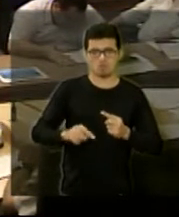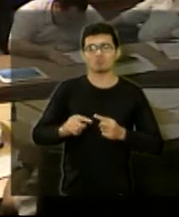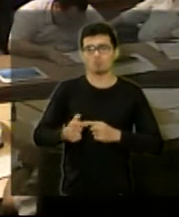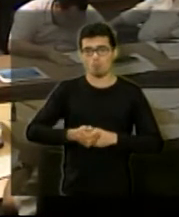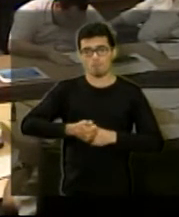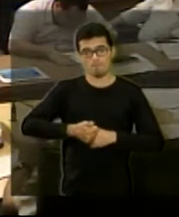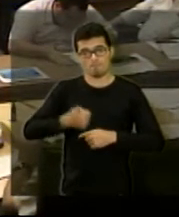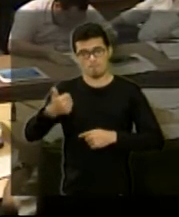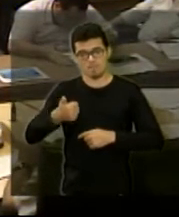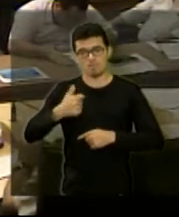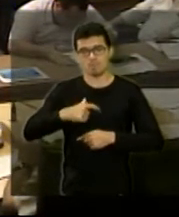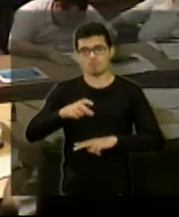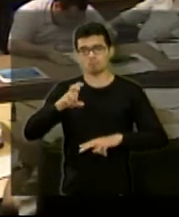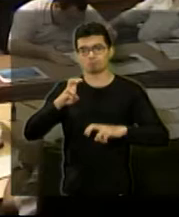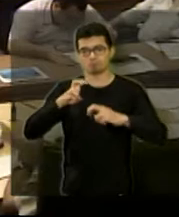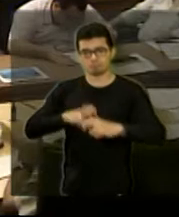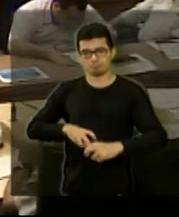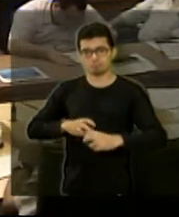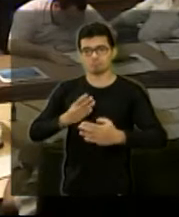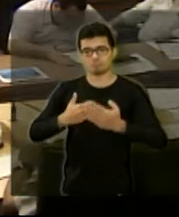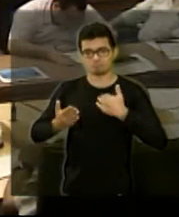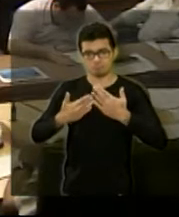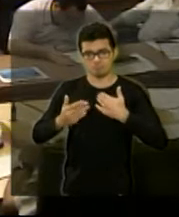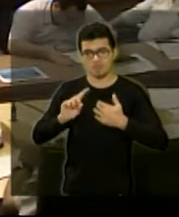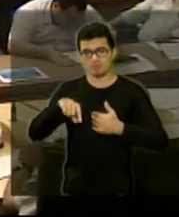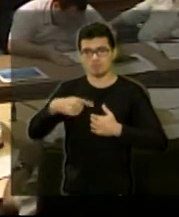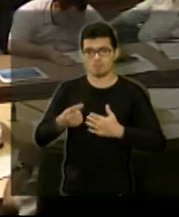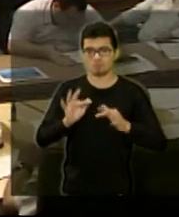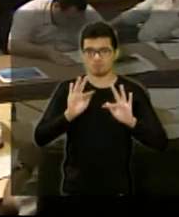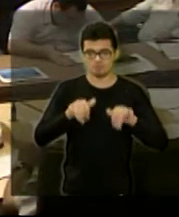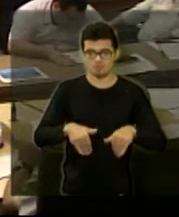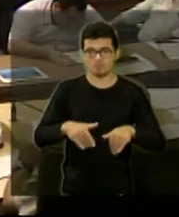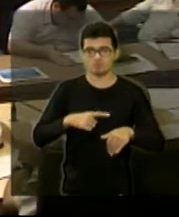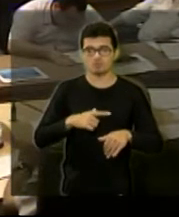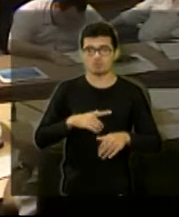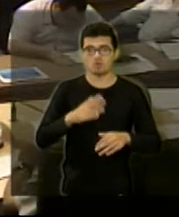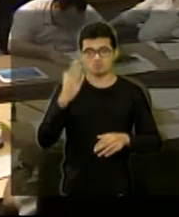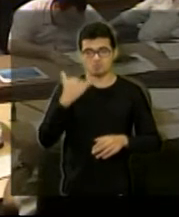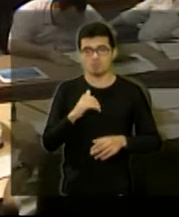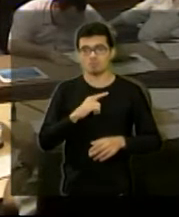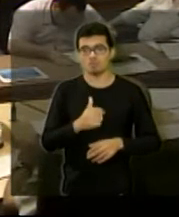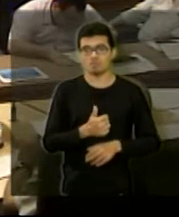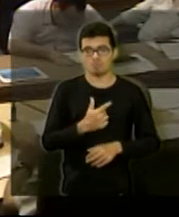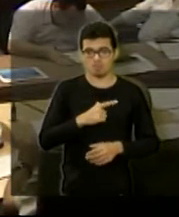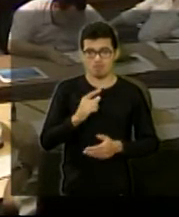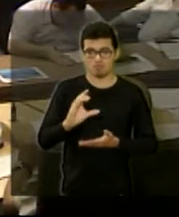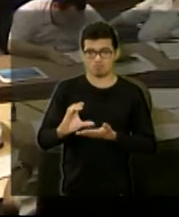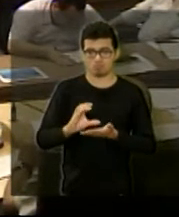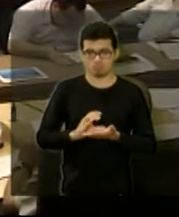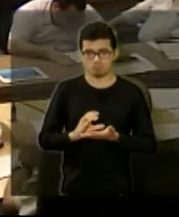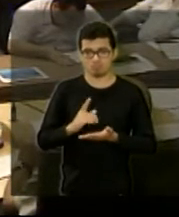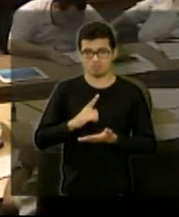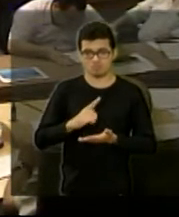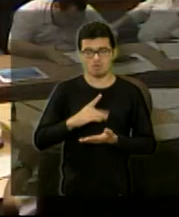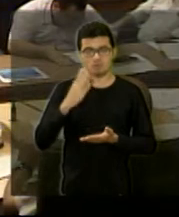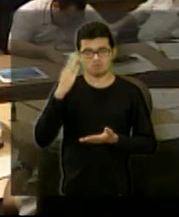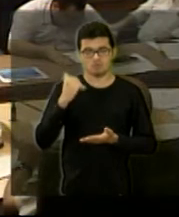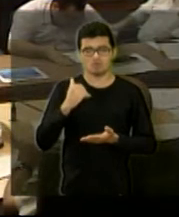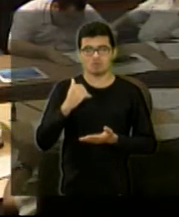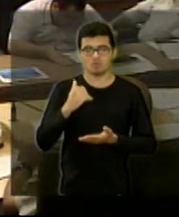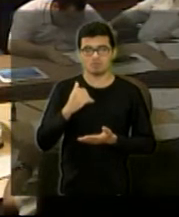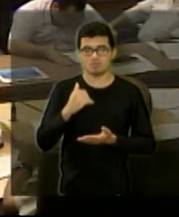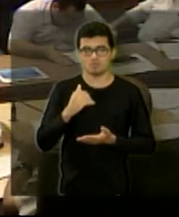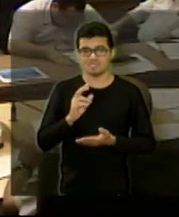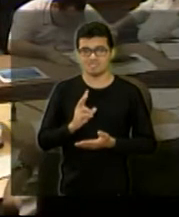e analisar. Lógico que, de acordo com o que a gente tem de arrecadação, frisando, sempre